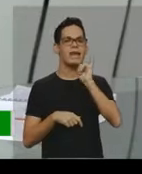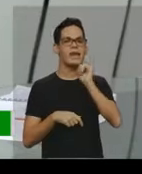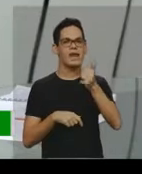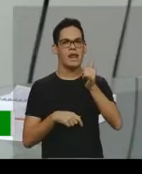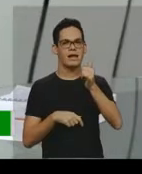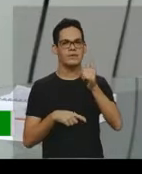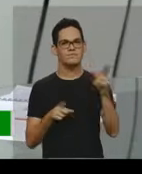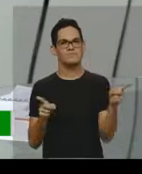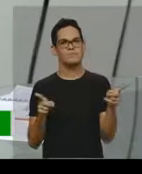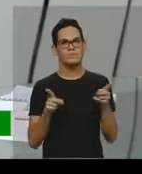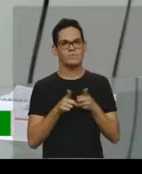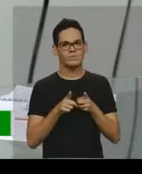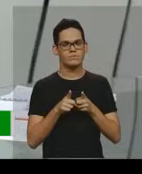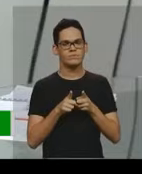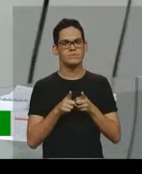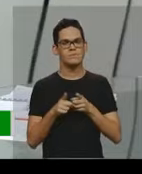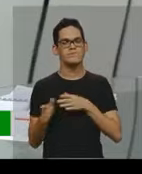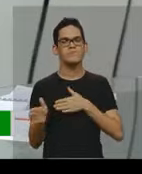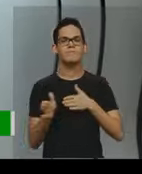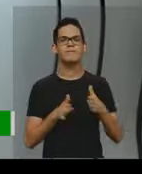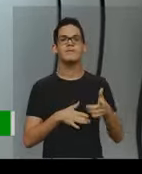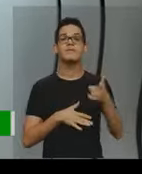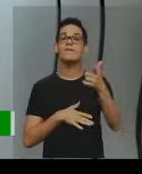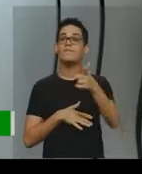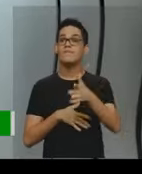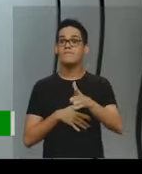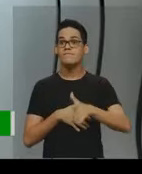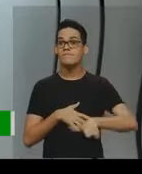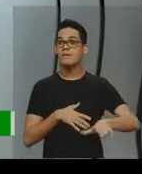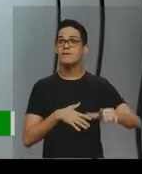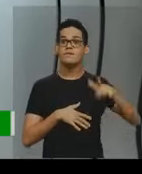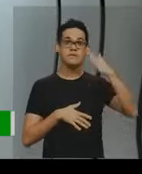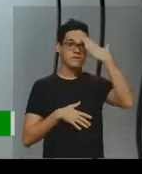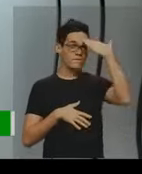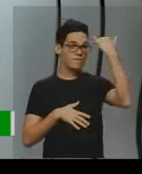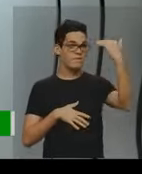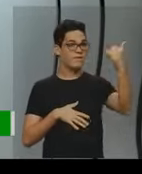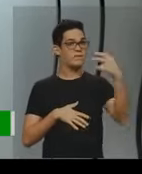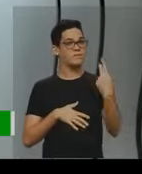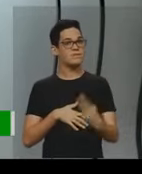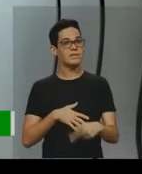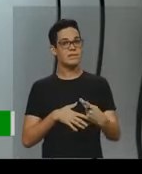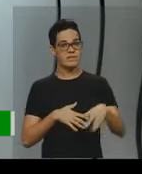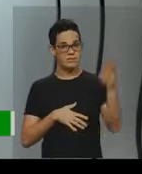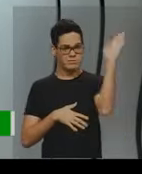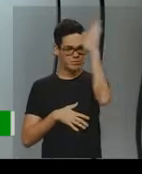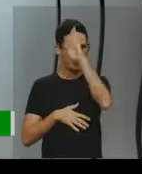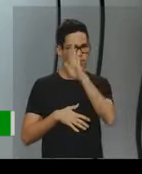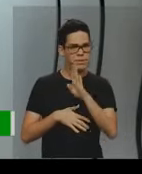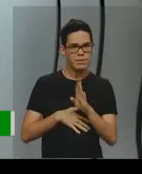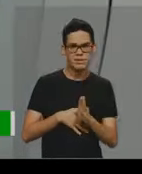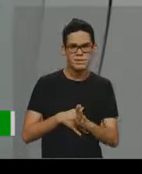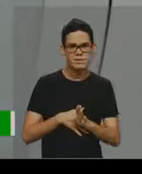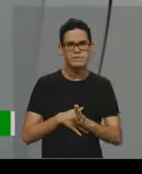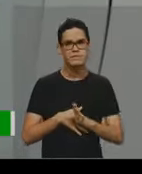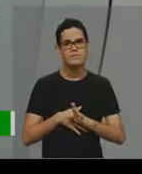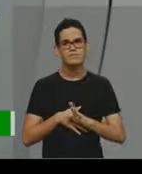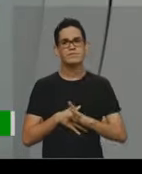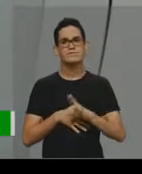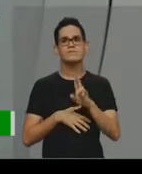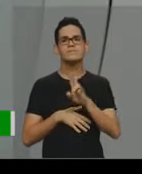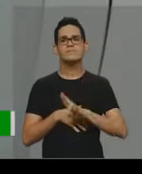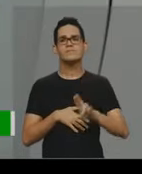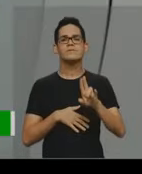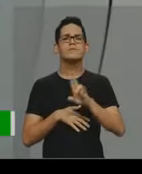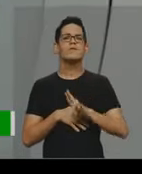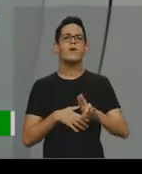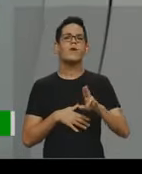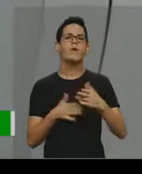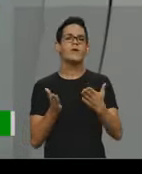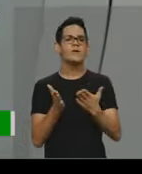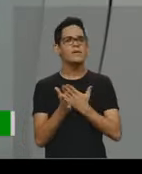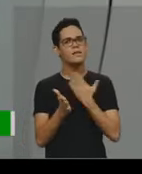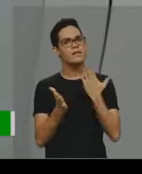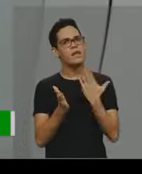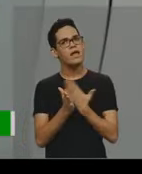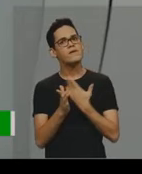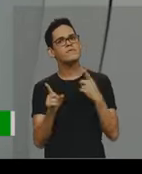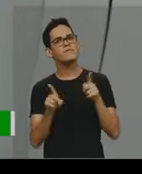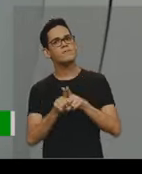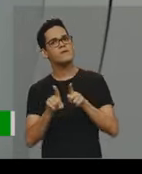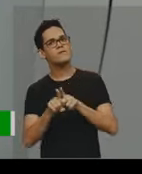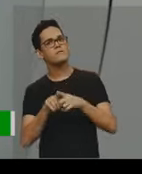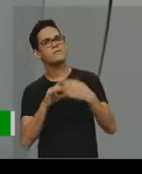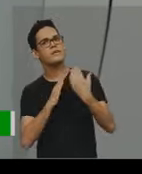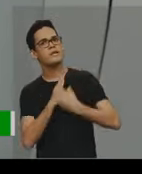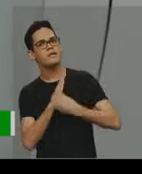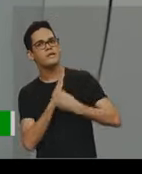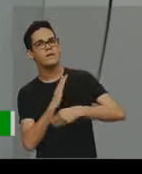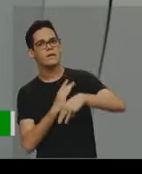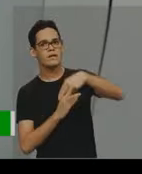curta. Então, nós temos vários cronistas famosos, né, aqui no Brasil, que é explorado inclusive nos livros didáticos, as crônicas